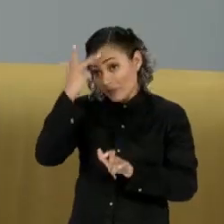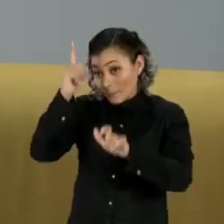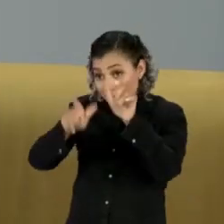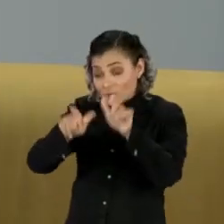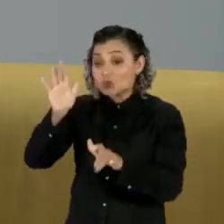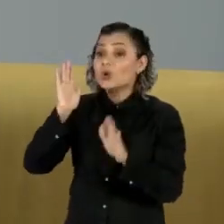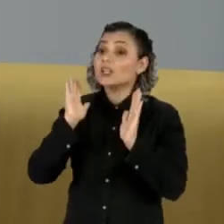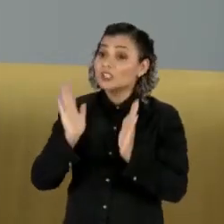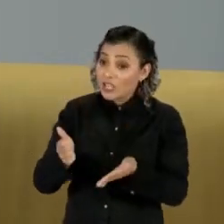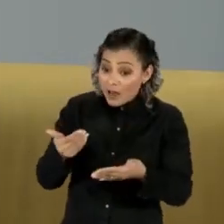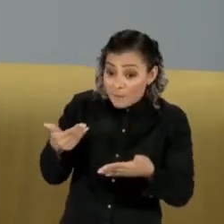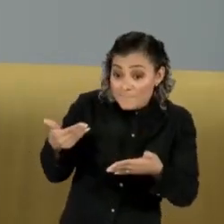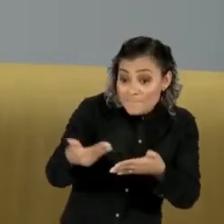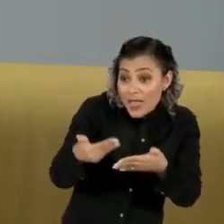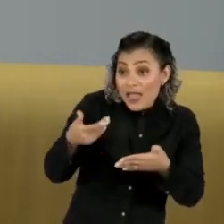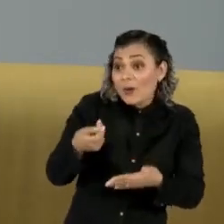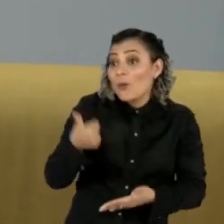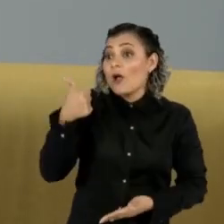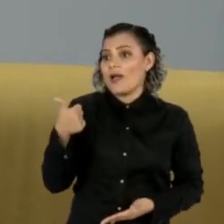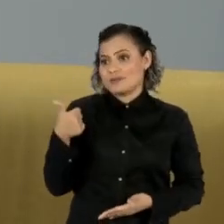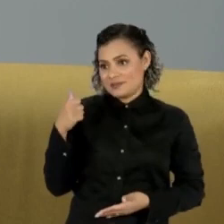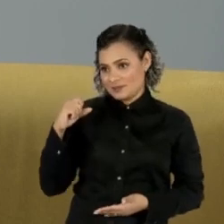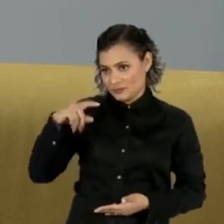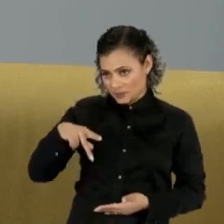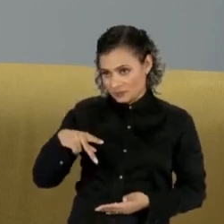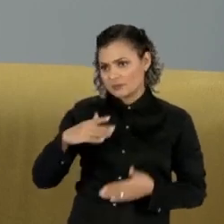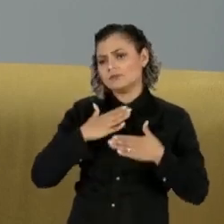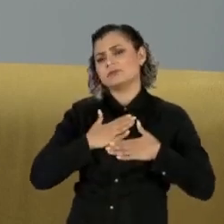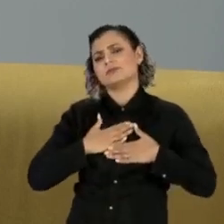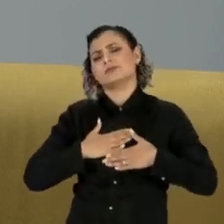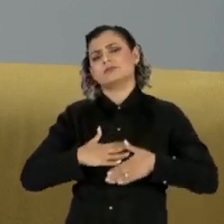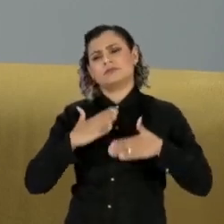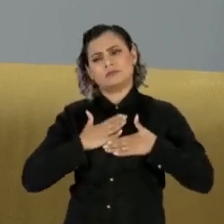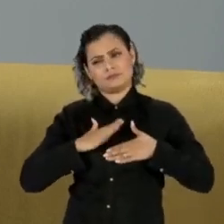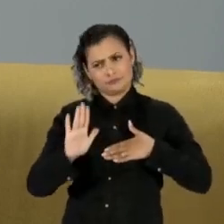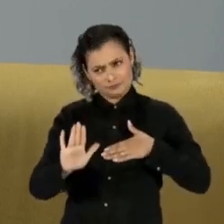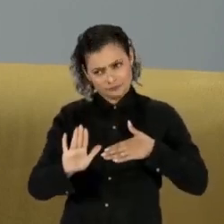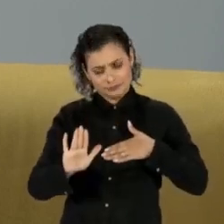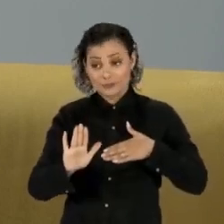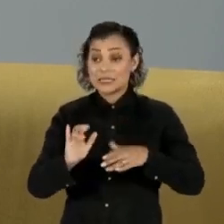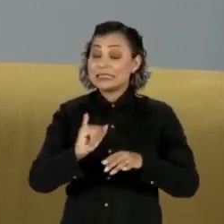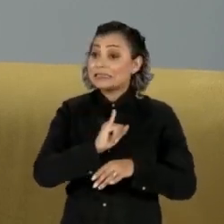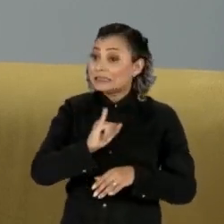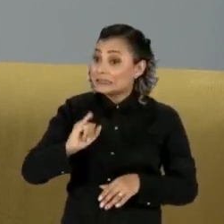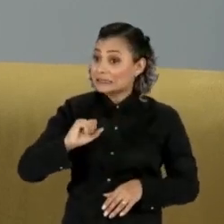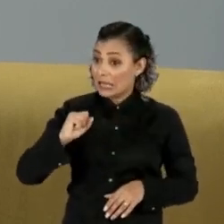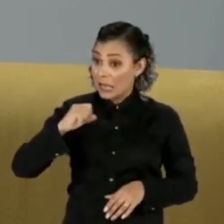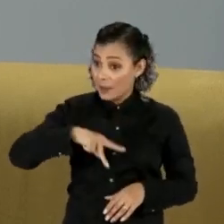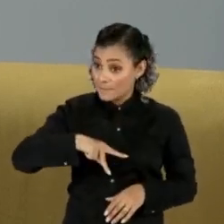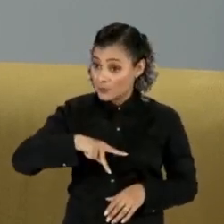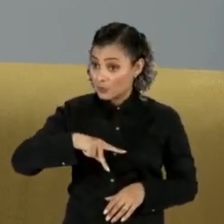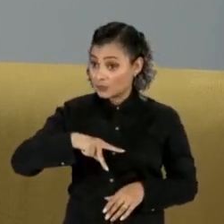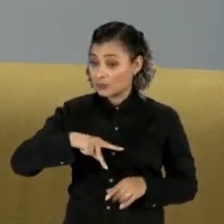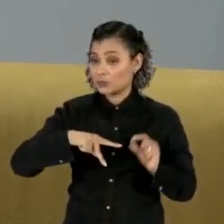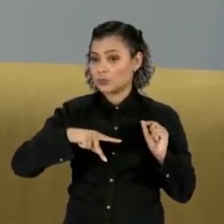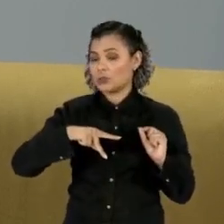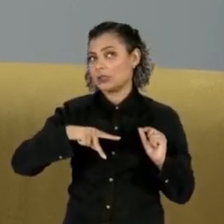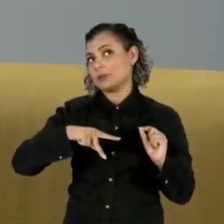estão para se aposentar agora, elas podem ficar mais tranquilas. Agora, se essa aposentadoria, ela